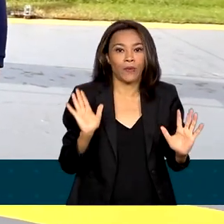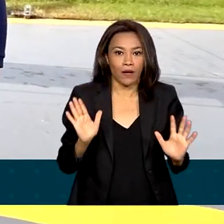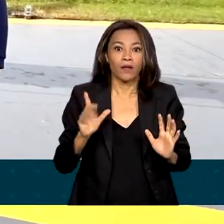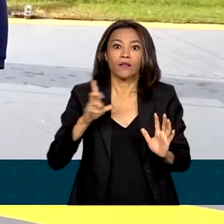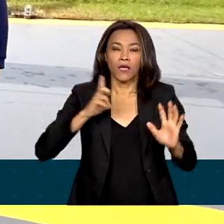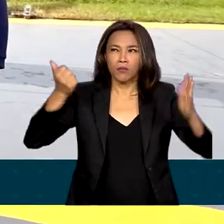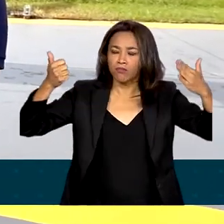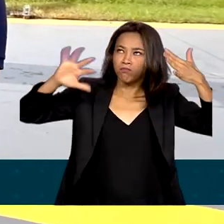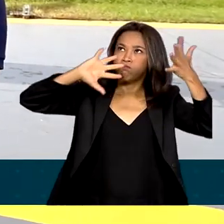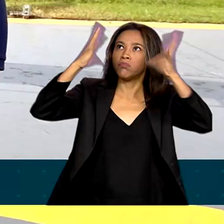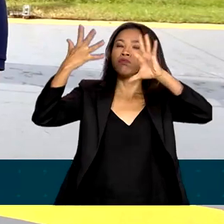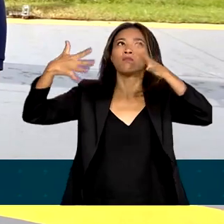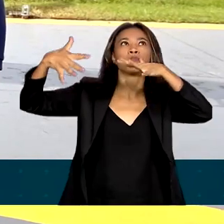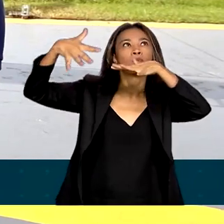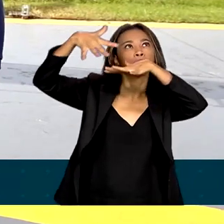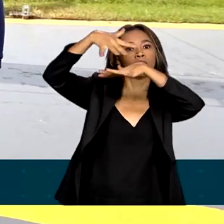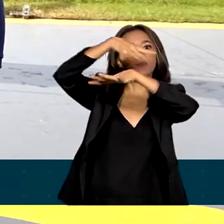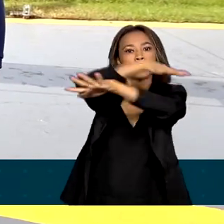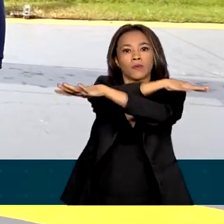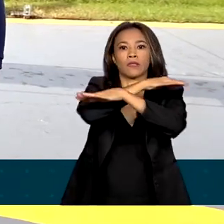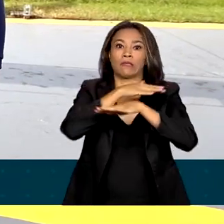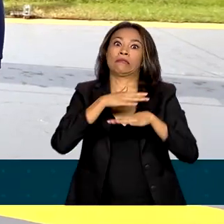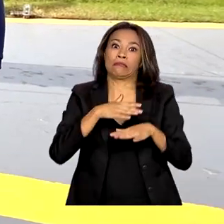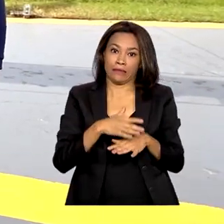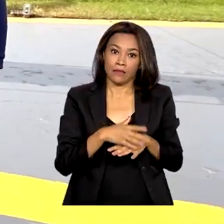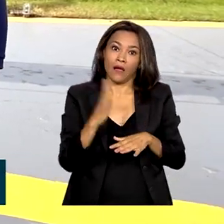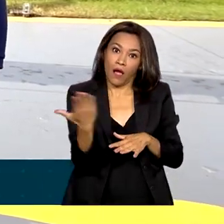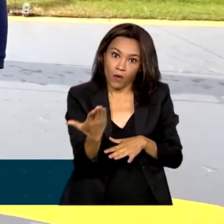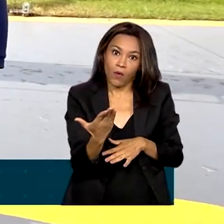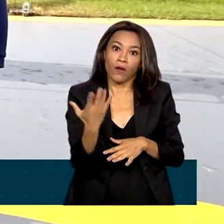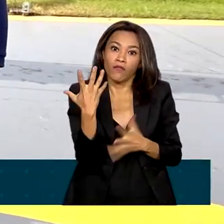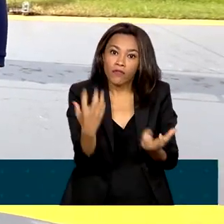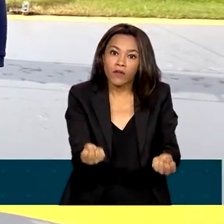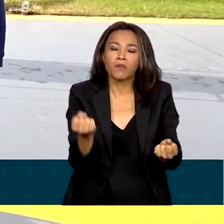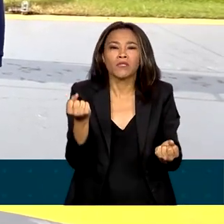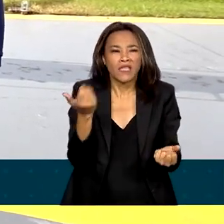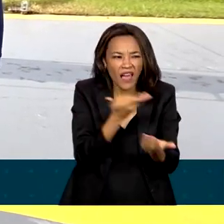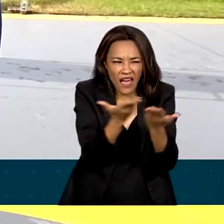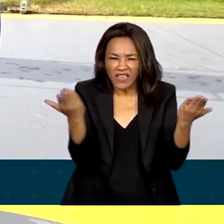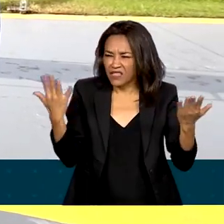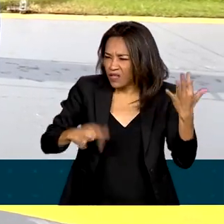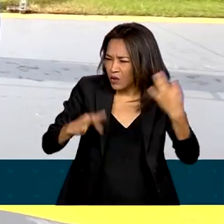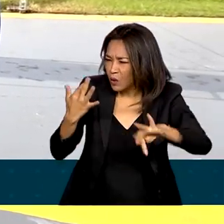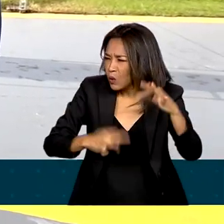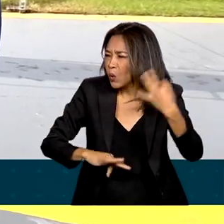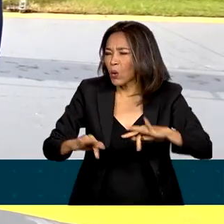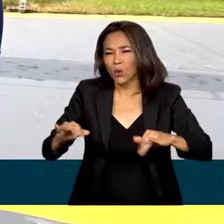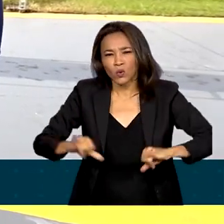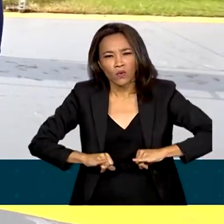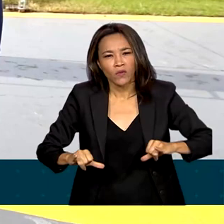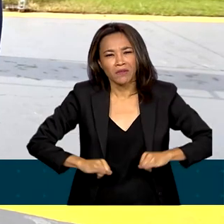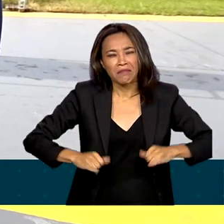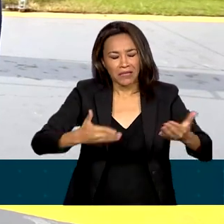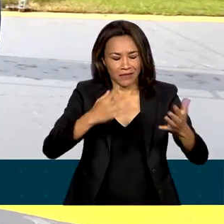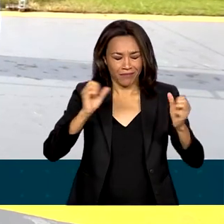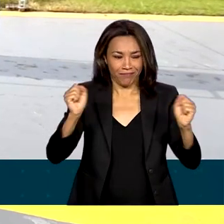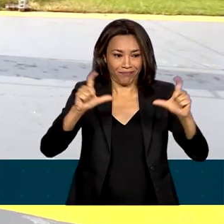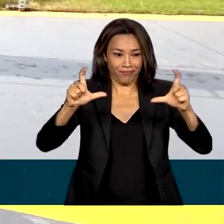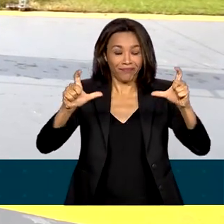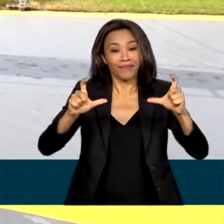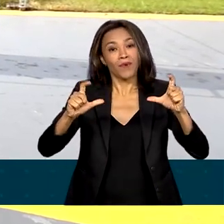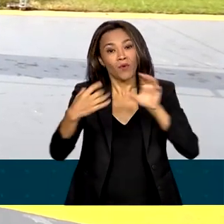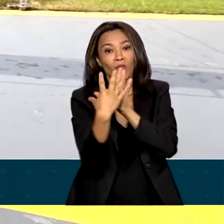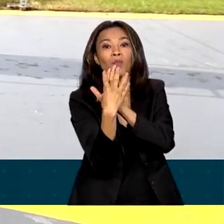mudança do clima. Agora é a gente trabalhar para transformar toda essa dor, toda essa catástrofe, em um